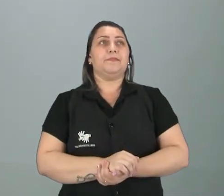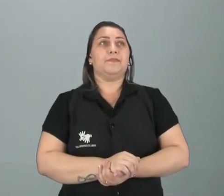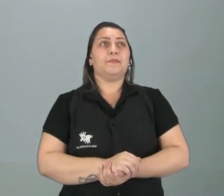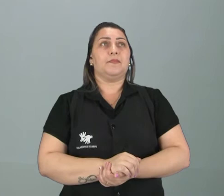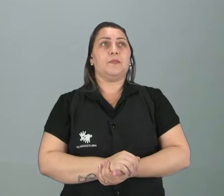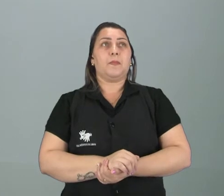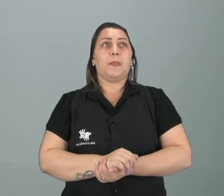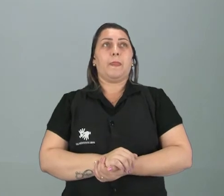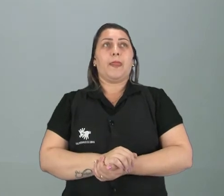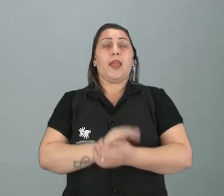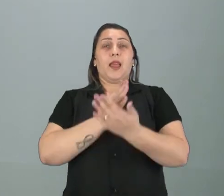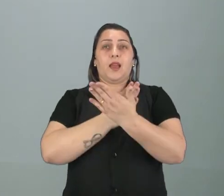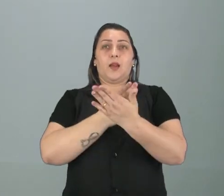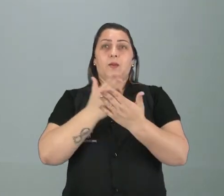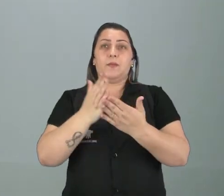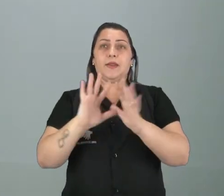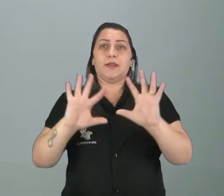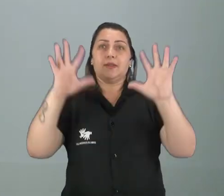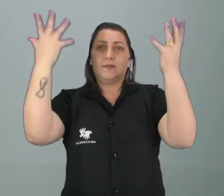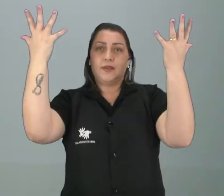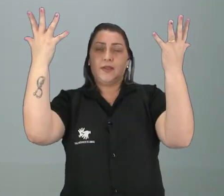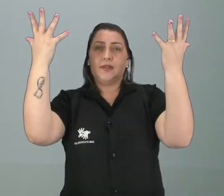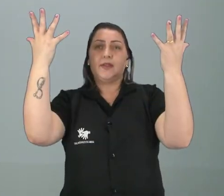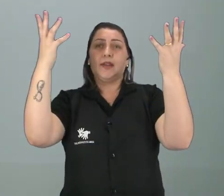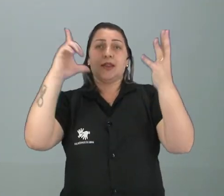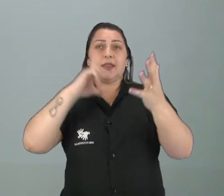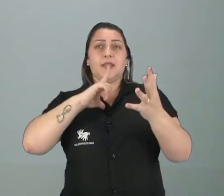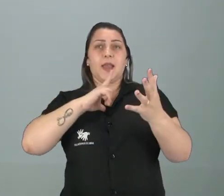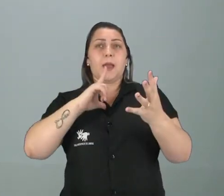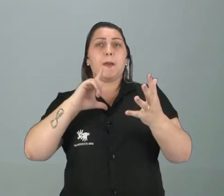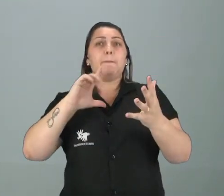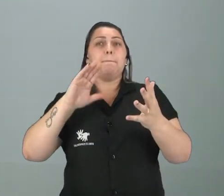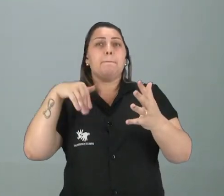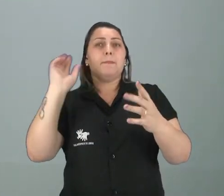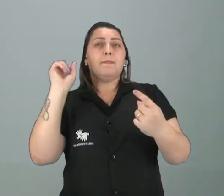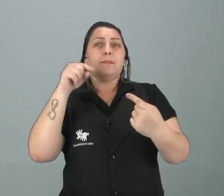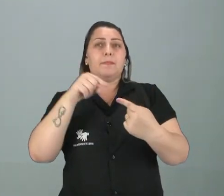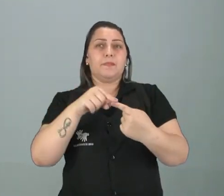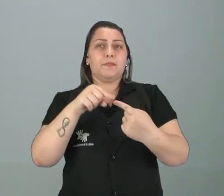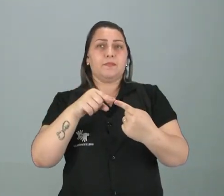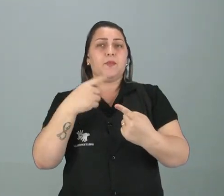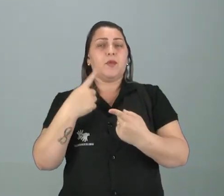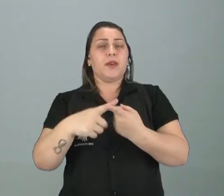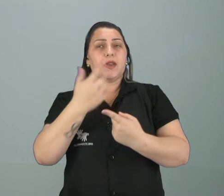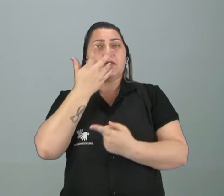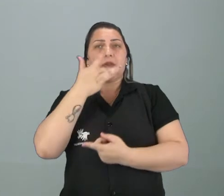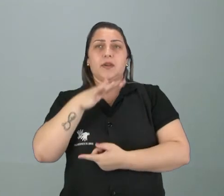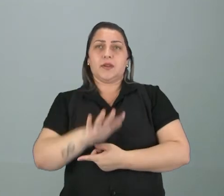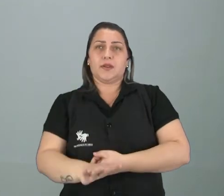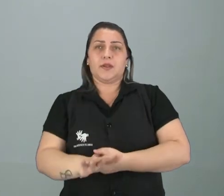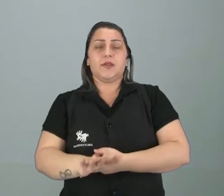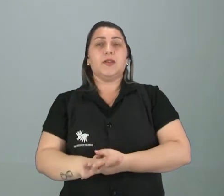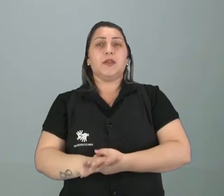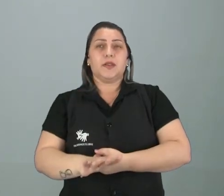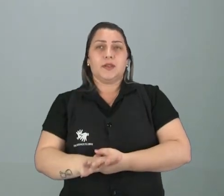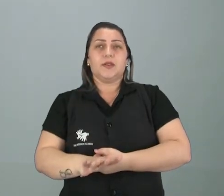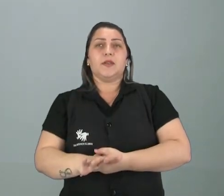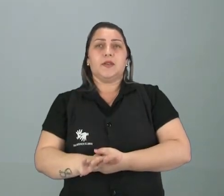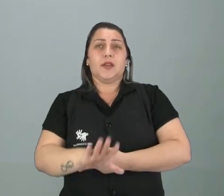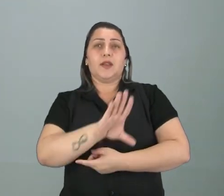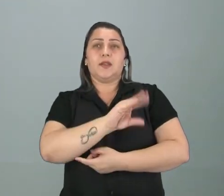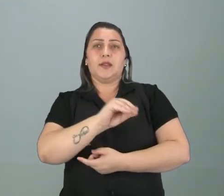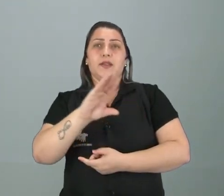entra, aí começam as festas terem mais sentido, porque eles sabem que aquelas crianças vão ser